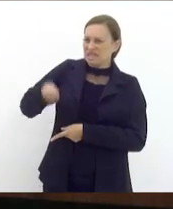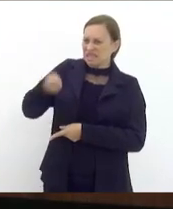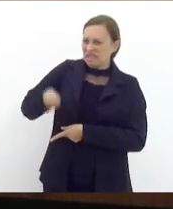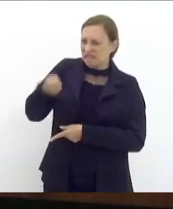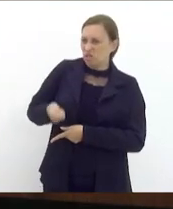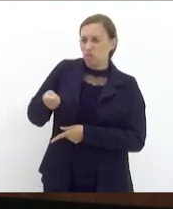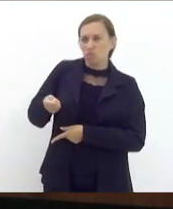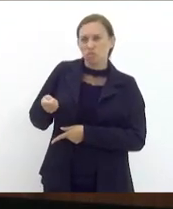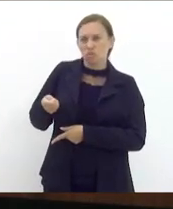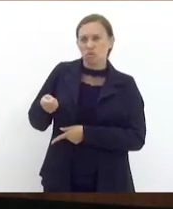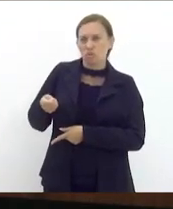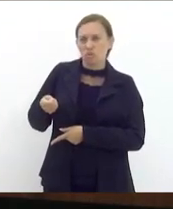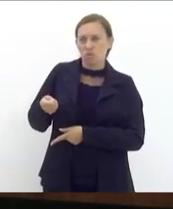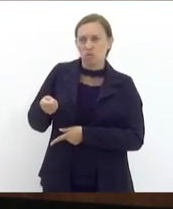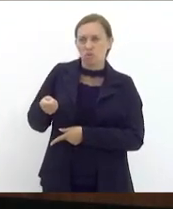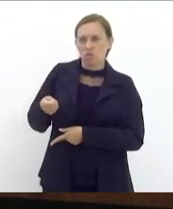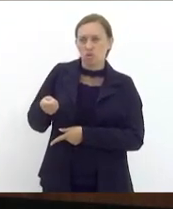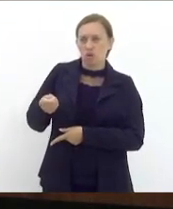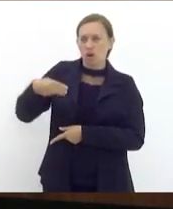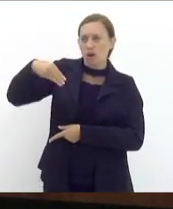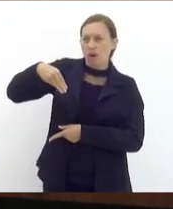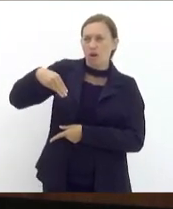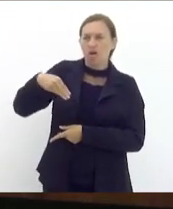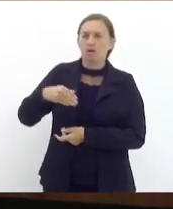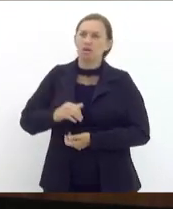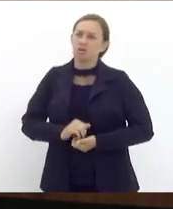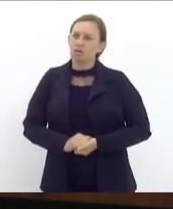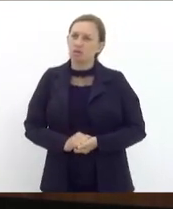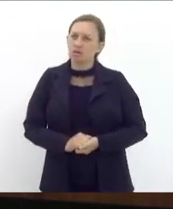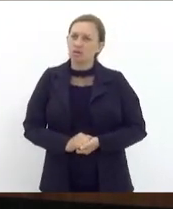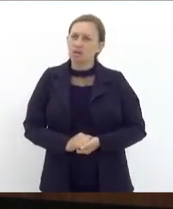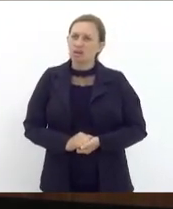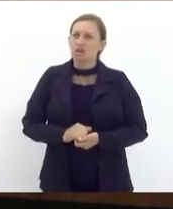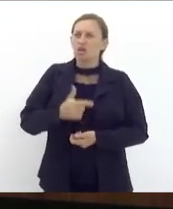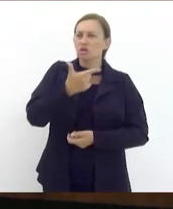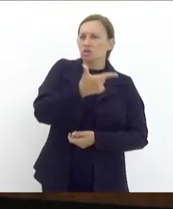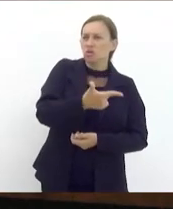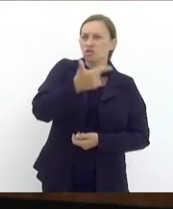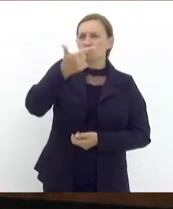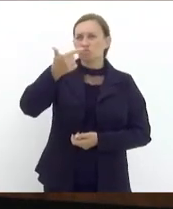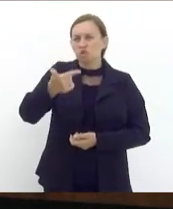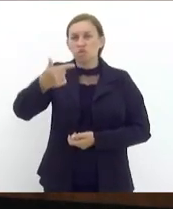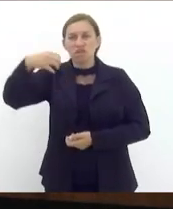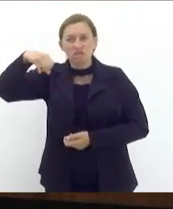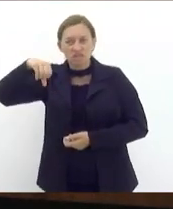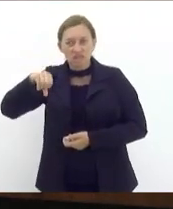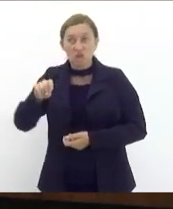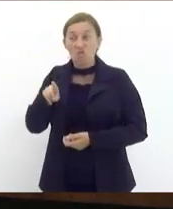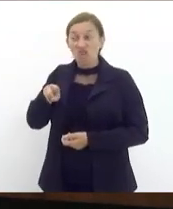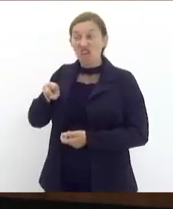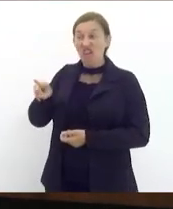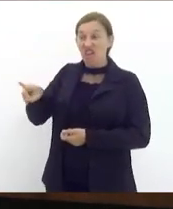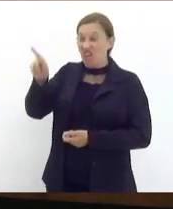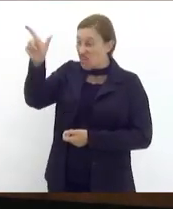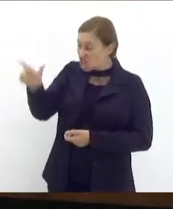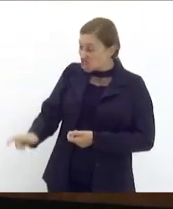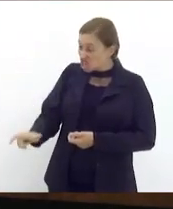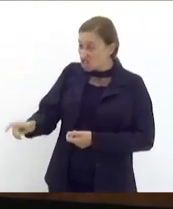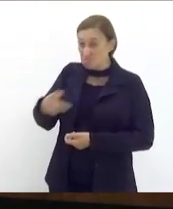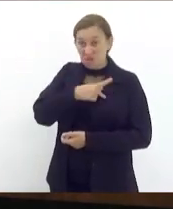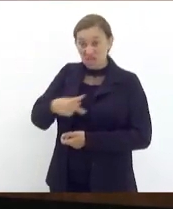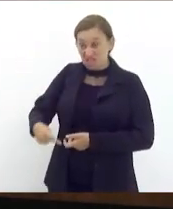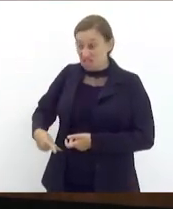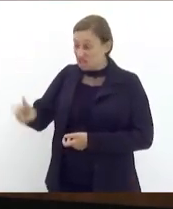ditador chamado Maduro desde 2019 esse ditador